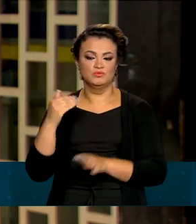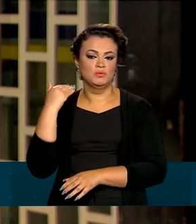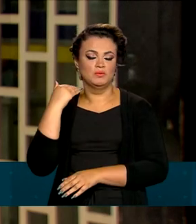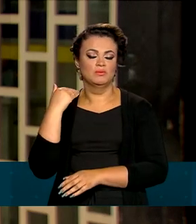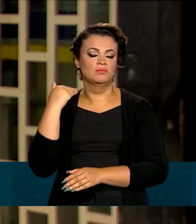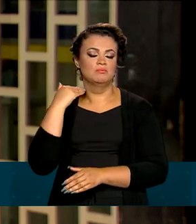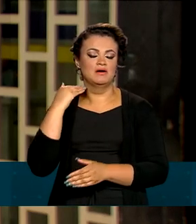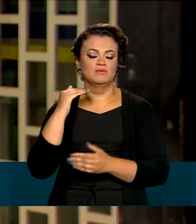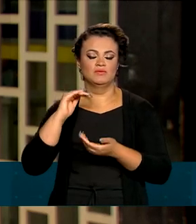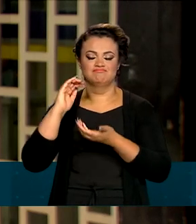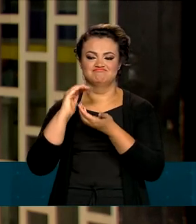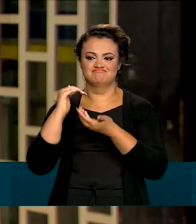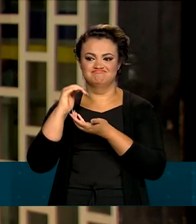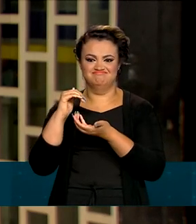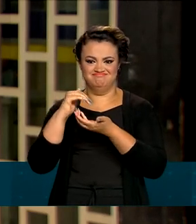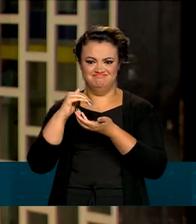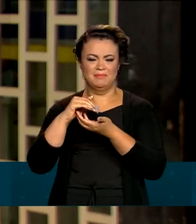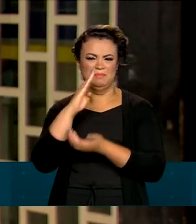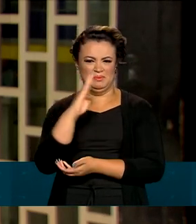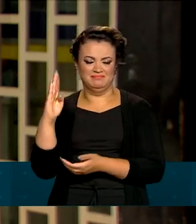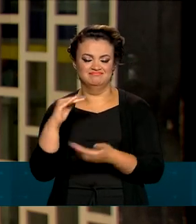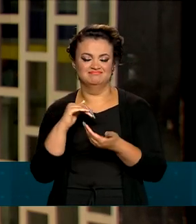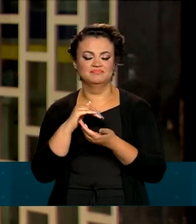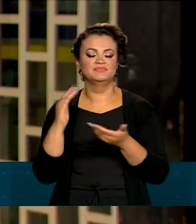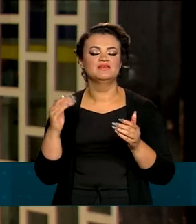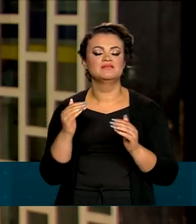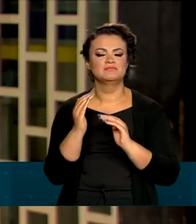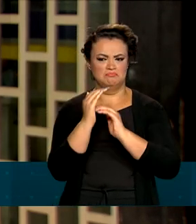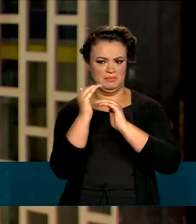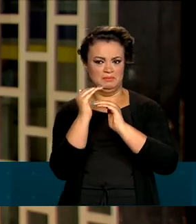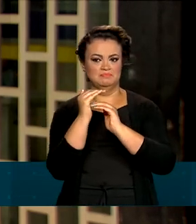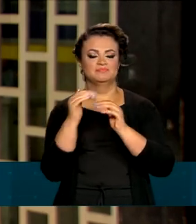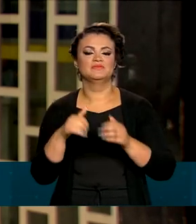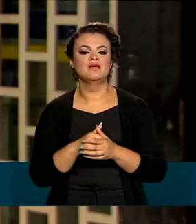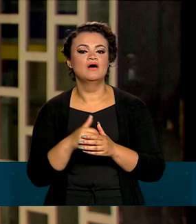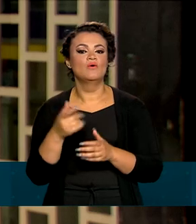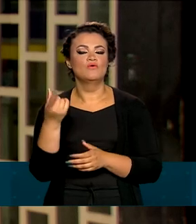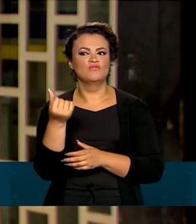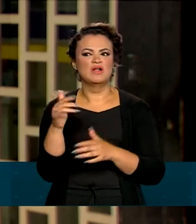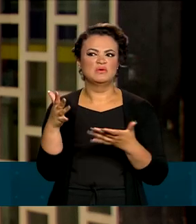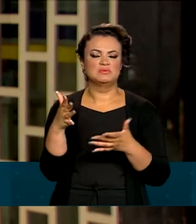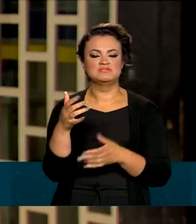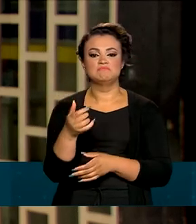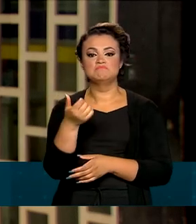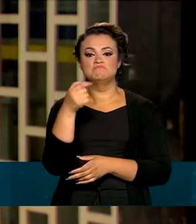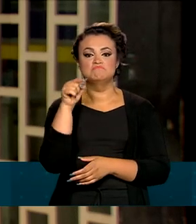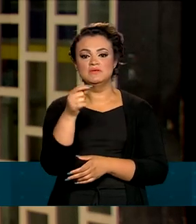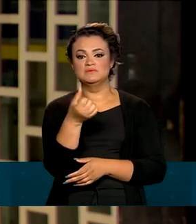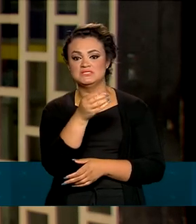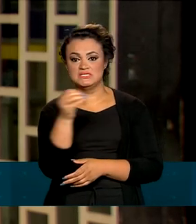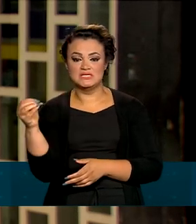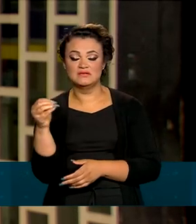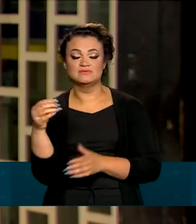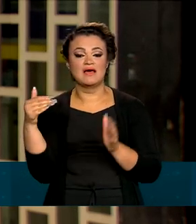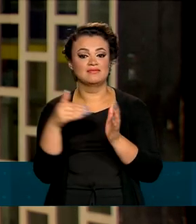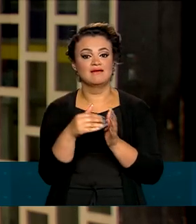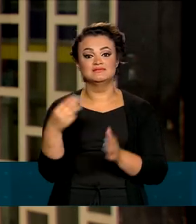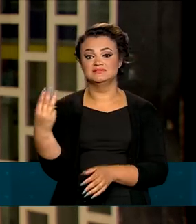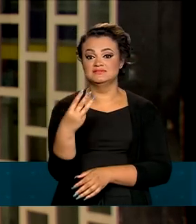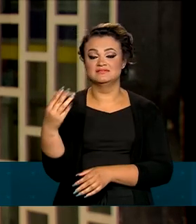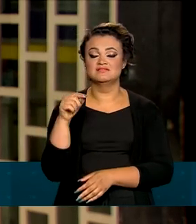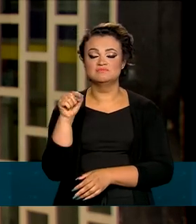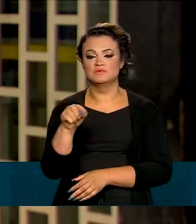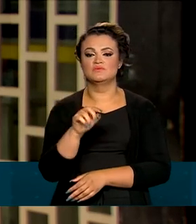internet e enviar as propostas. O valor inicial dos lances varia de R$.600 a R$ 33.800